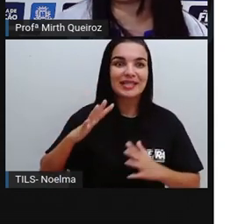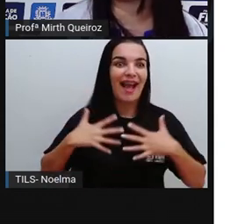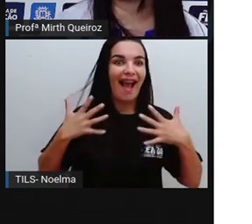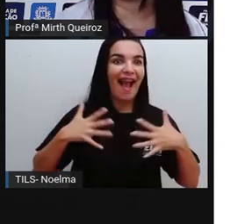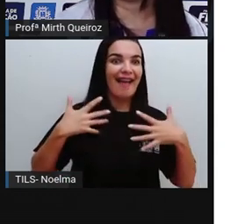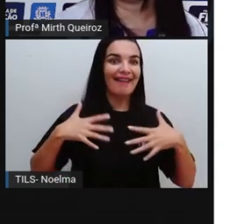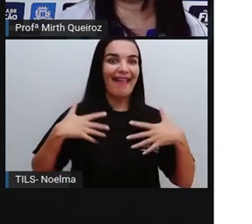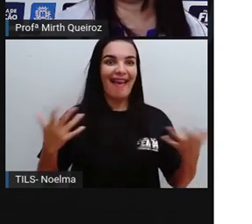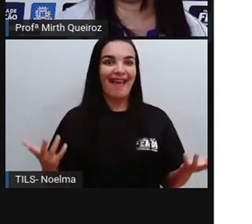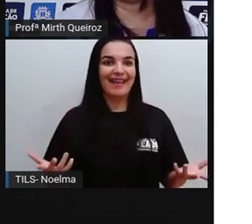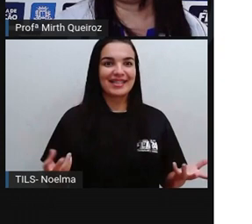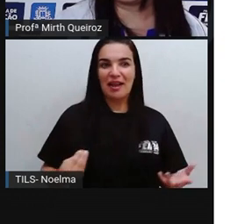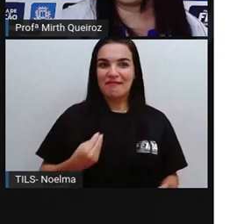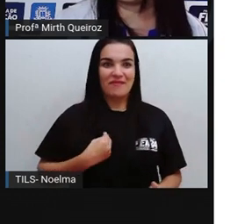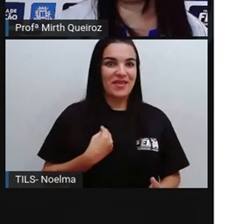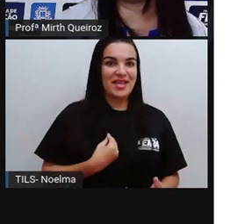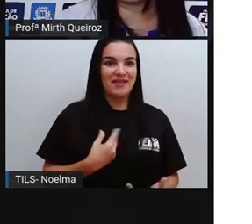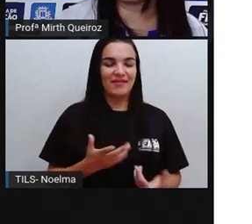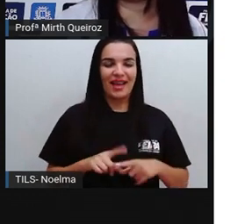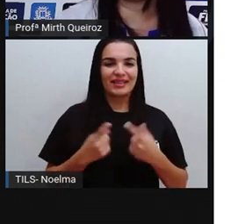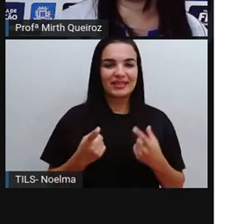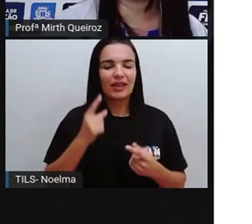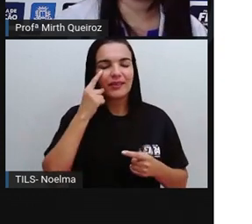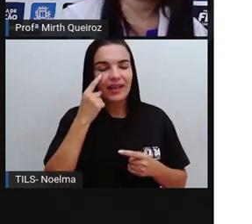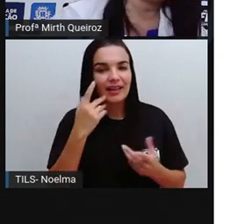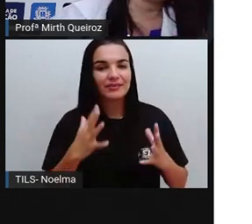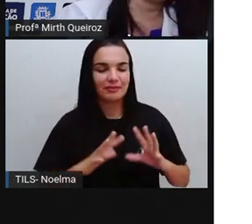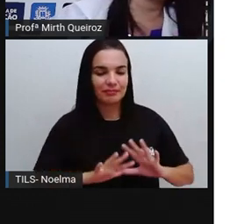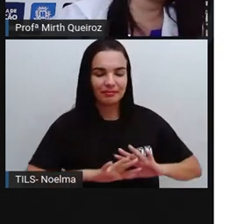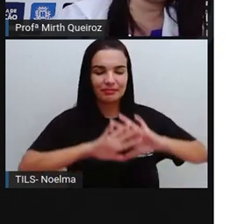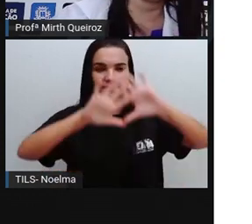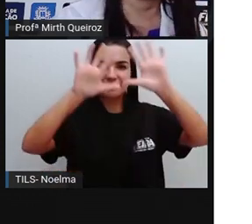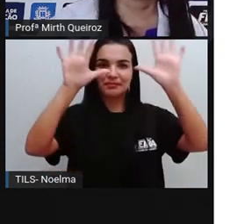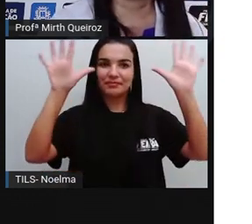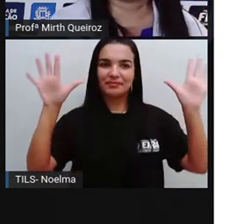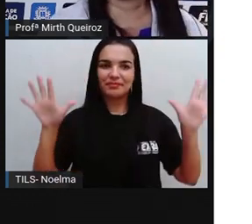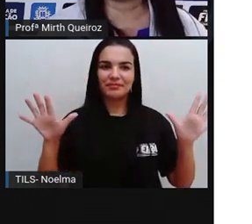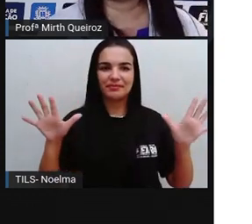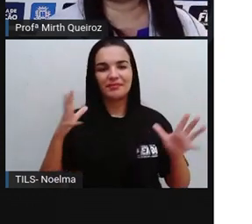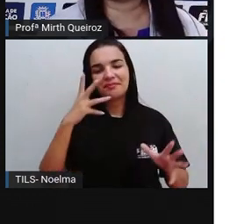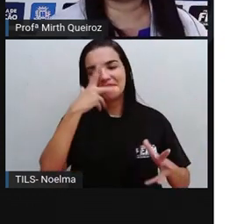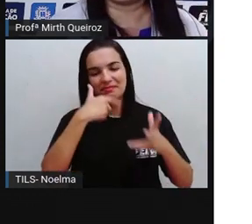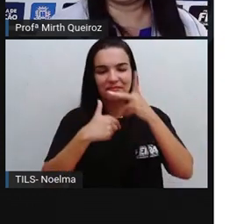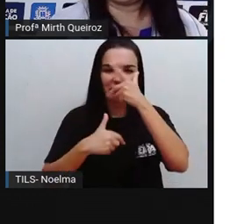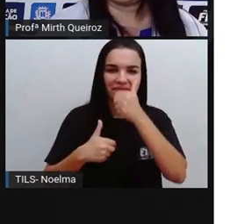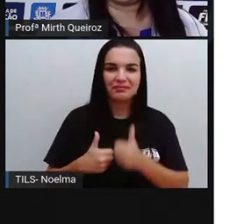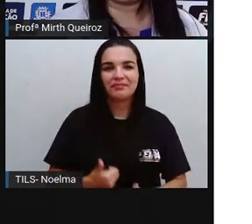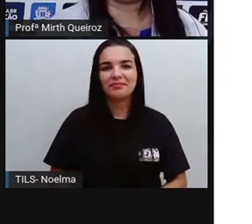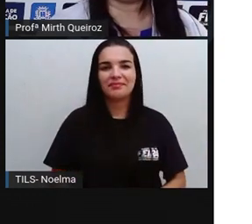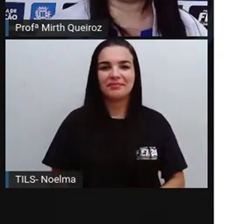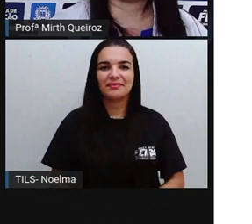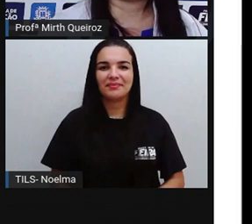alegres. E aí, a obra de arte também vai estar mais alegre, né?